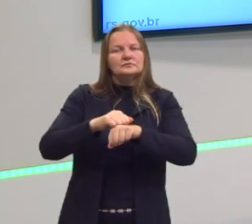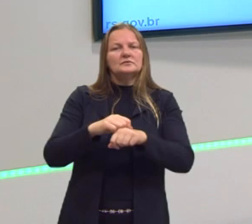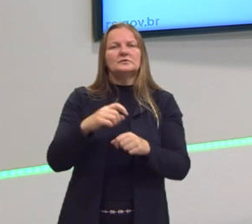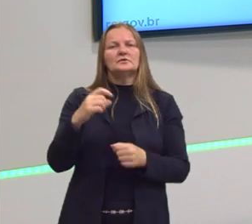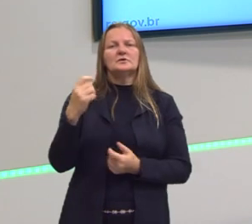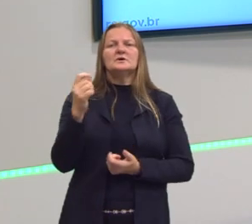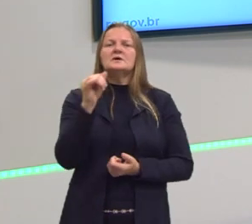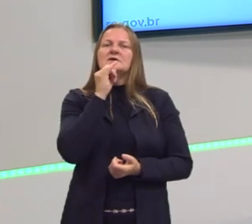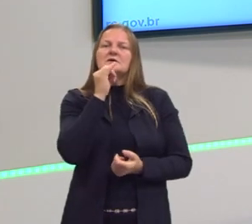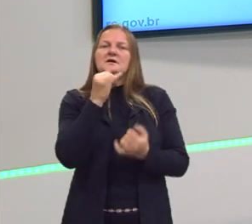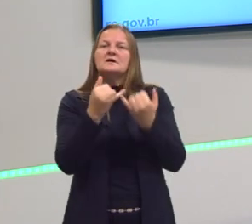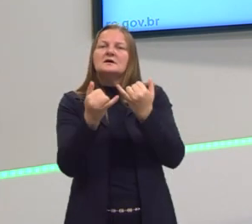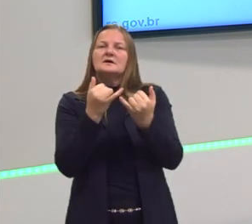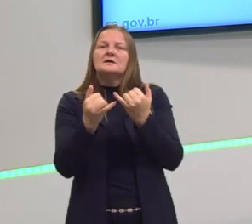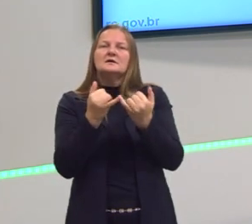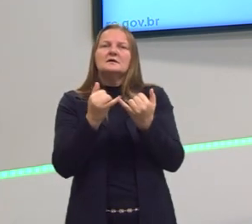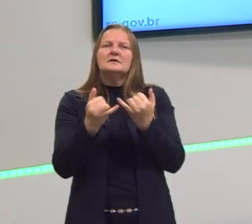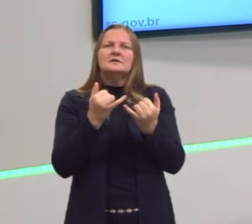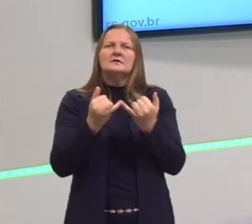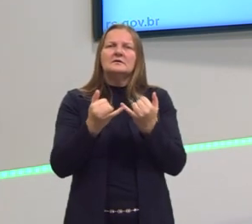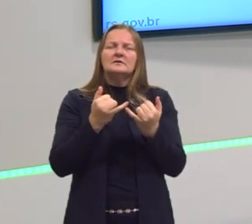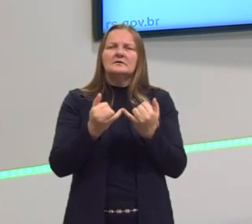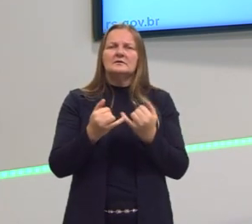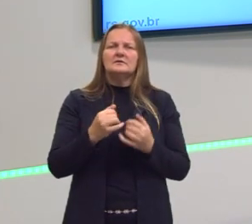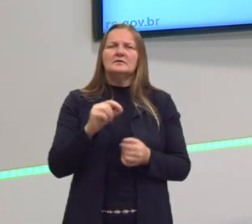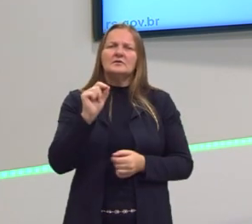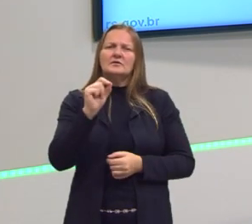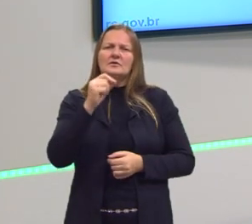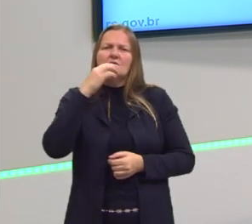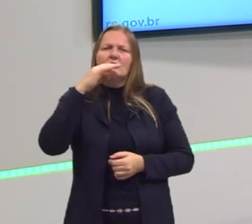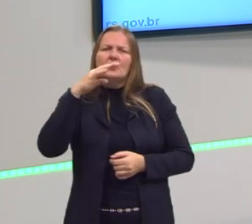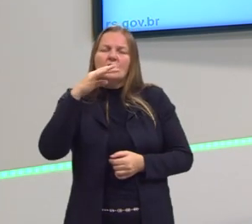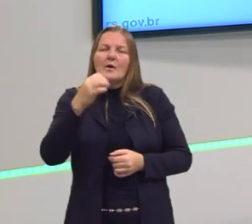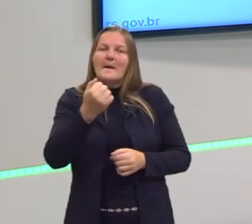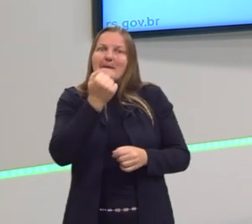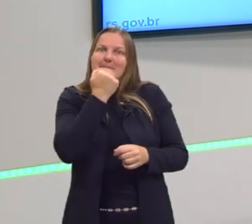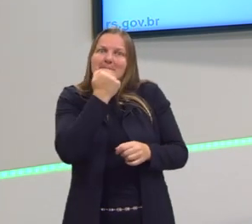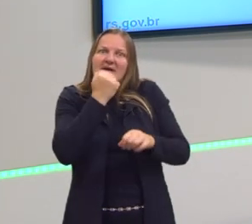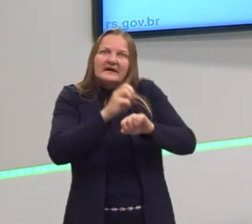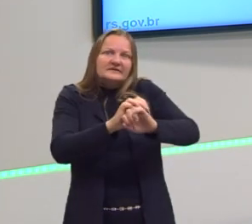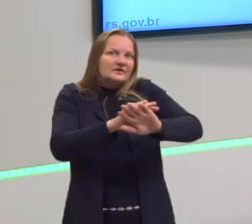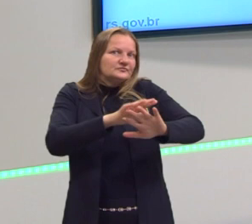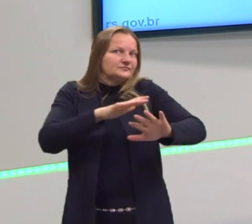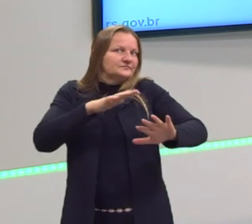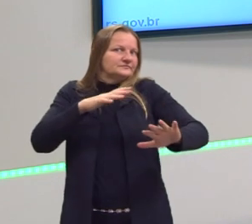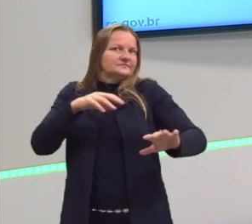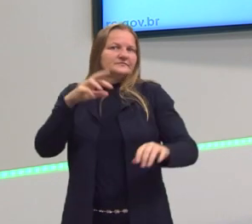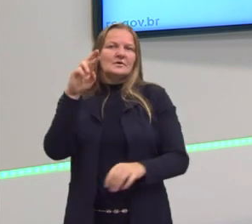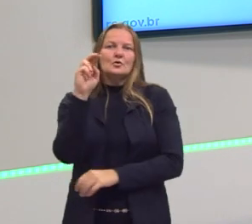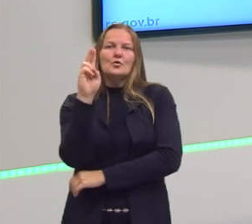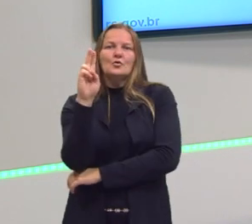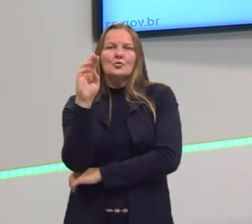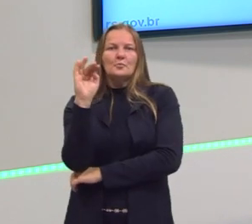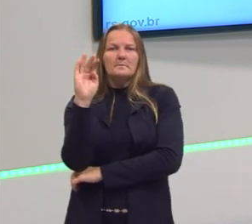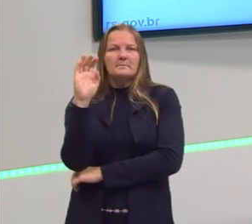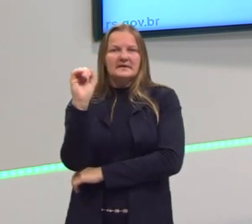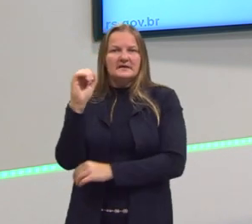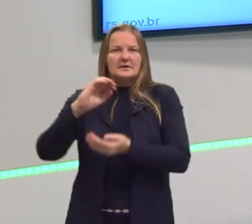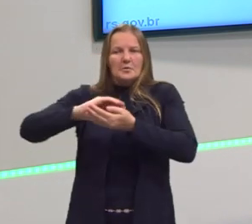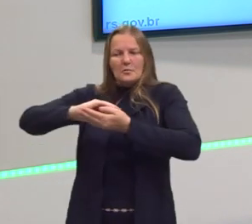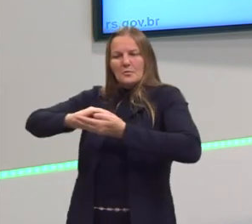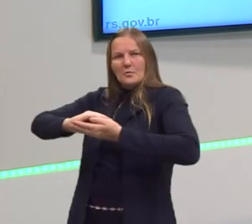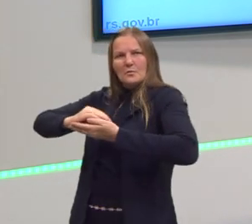das... O vidro colorido, as pedras preciosas, como o rubi, a pérola, são sol